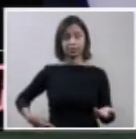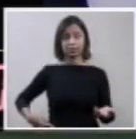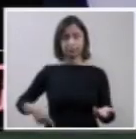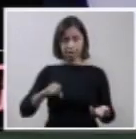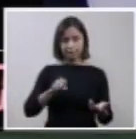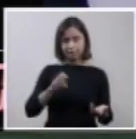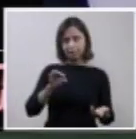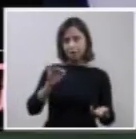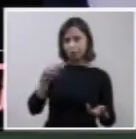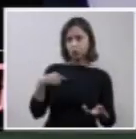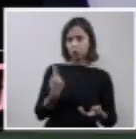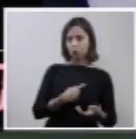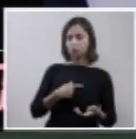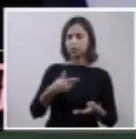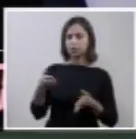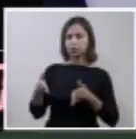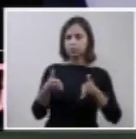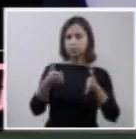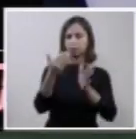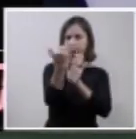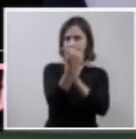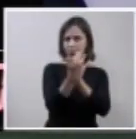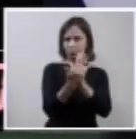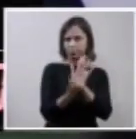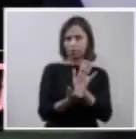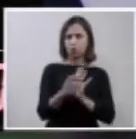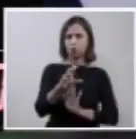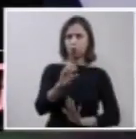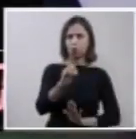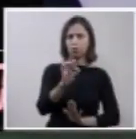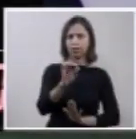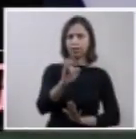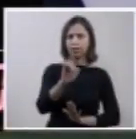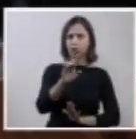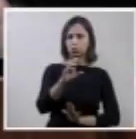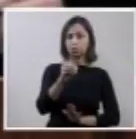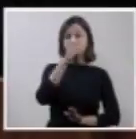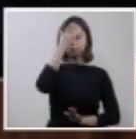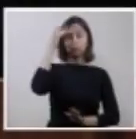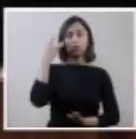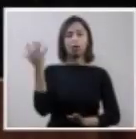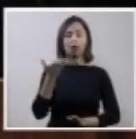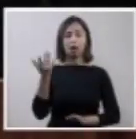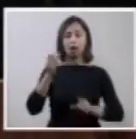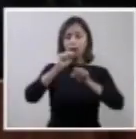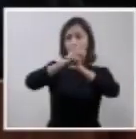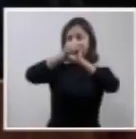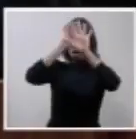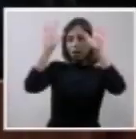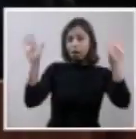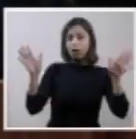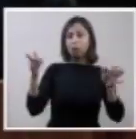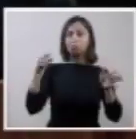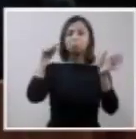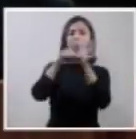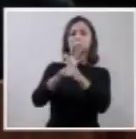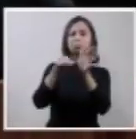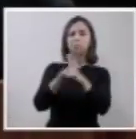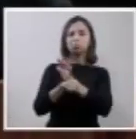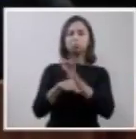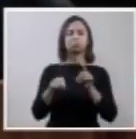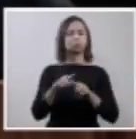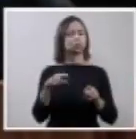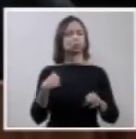roteiro quanto a pedidos de esclarecimento. Não temos, como ficou